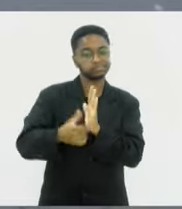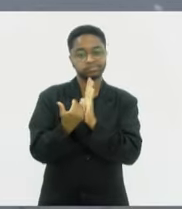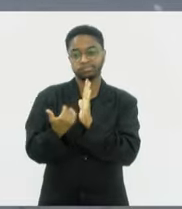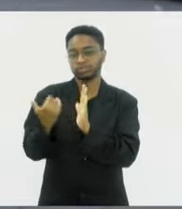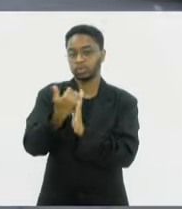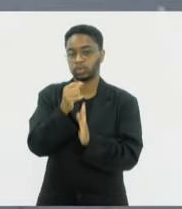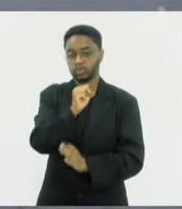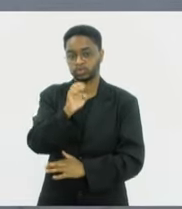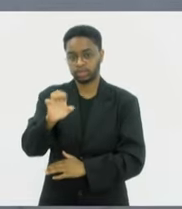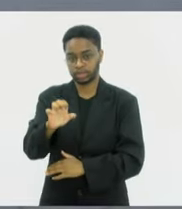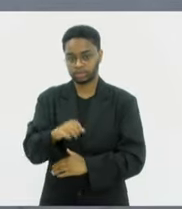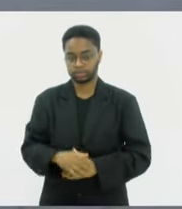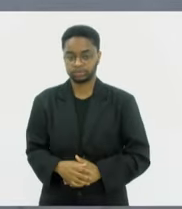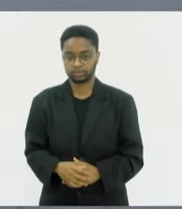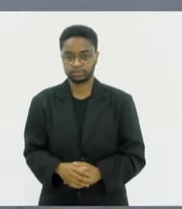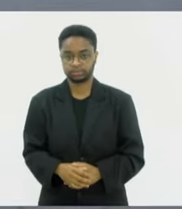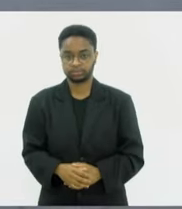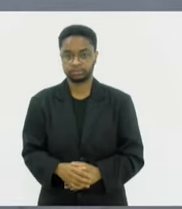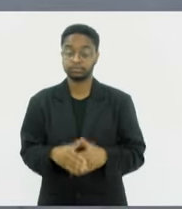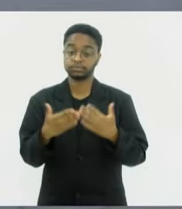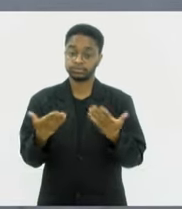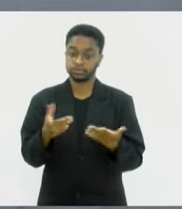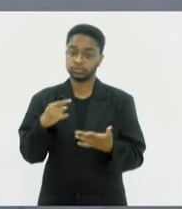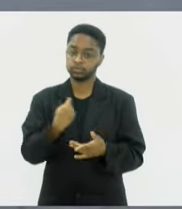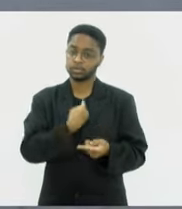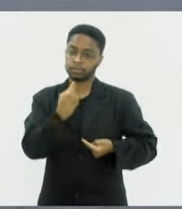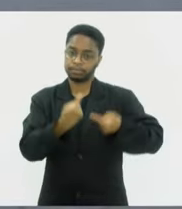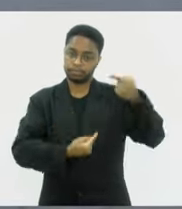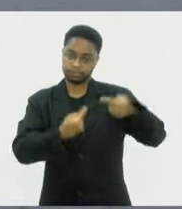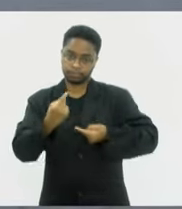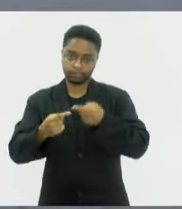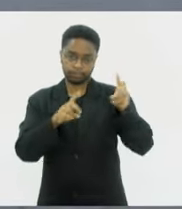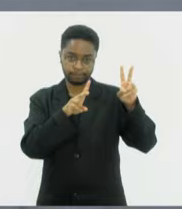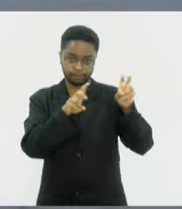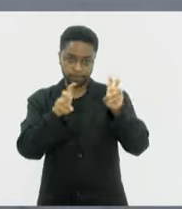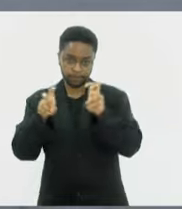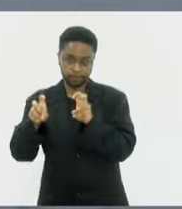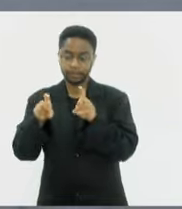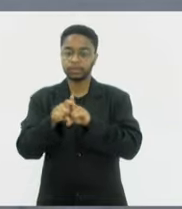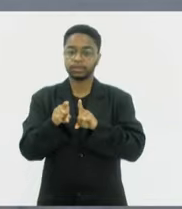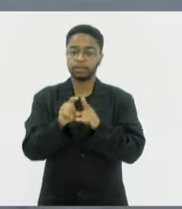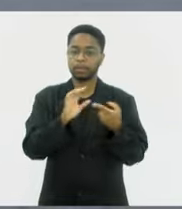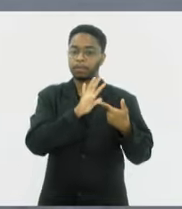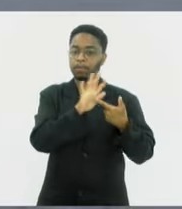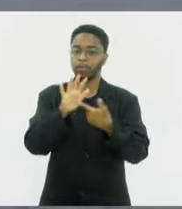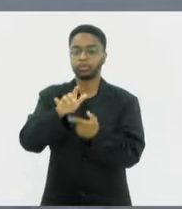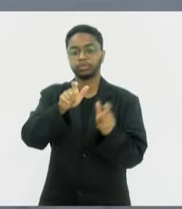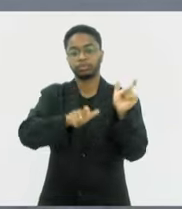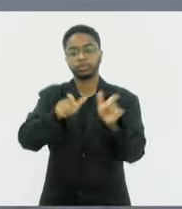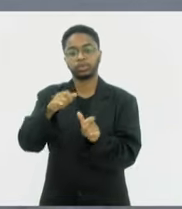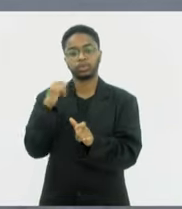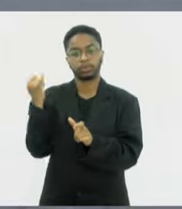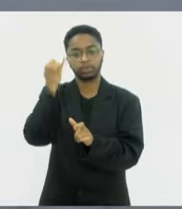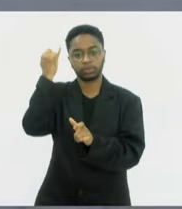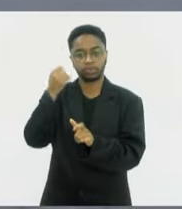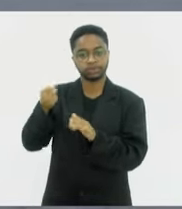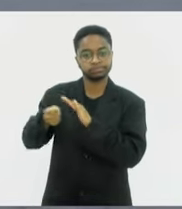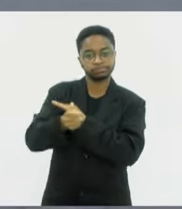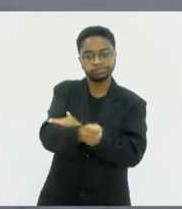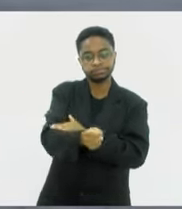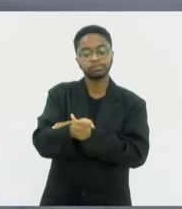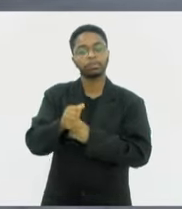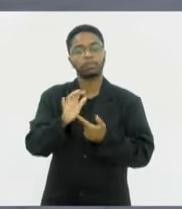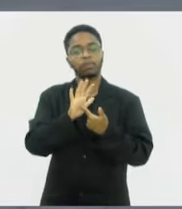sudeste. Então temos discutido esses temas, trazido personagens importantes sobre esses temas do